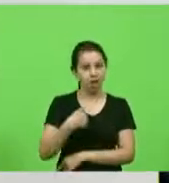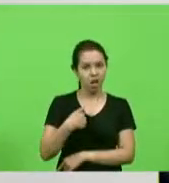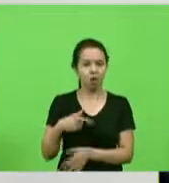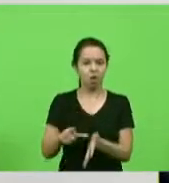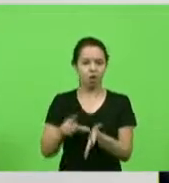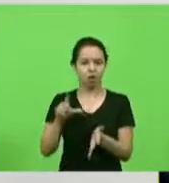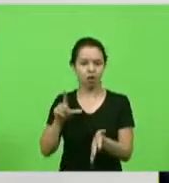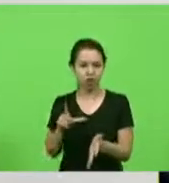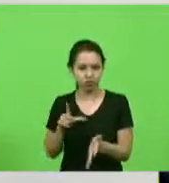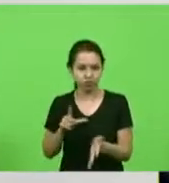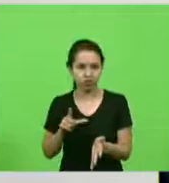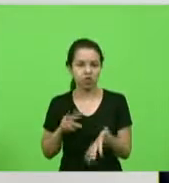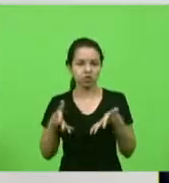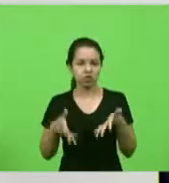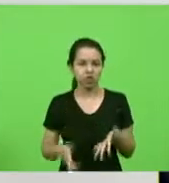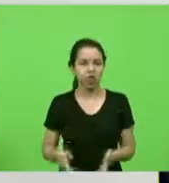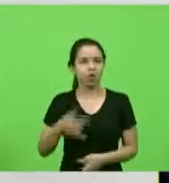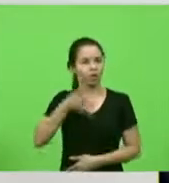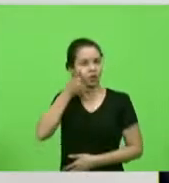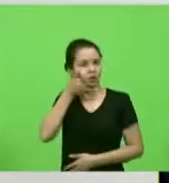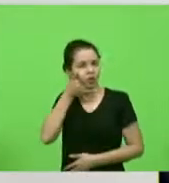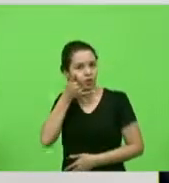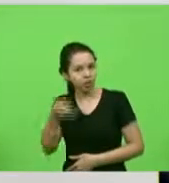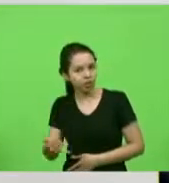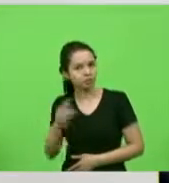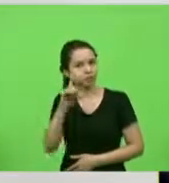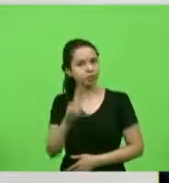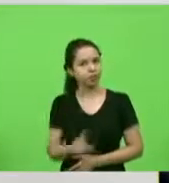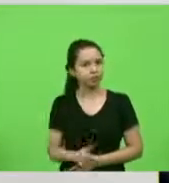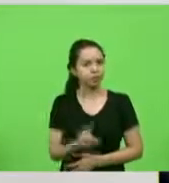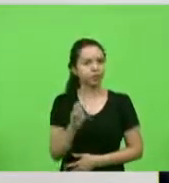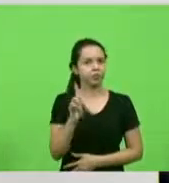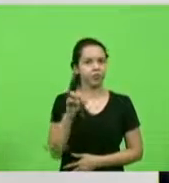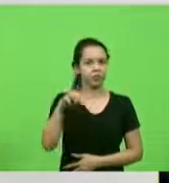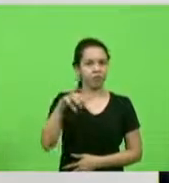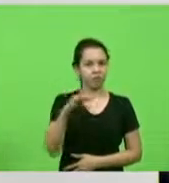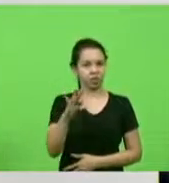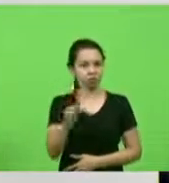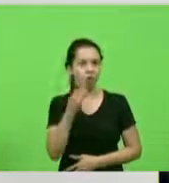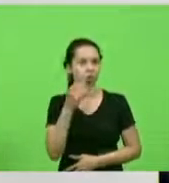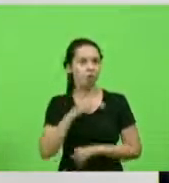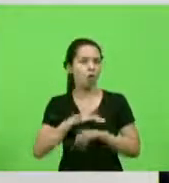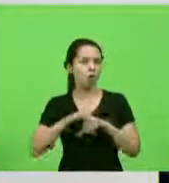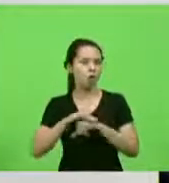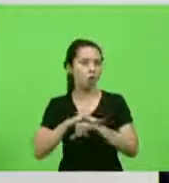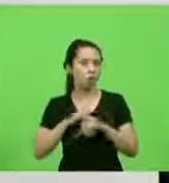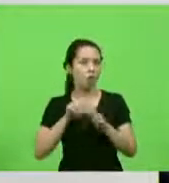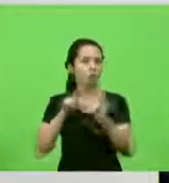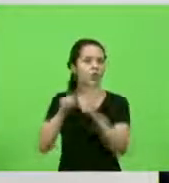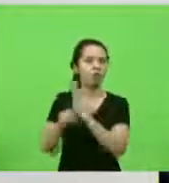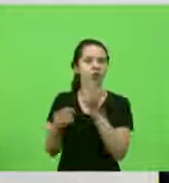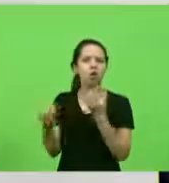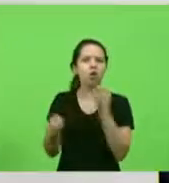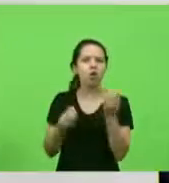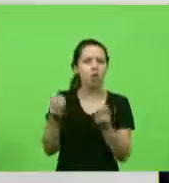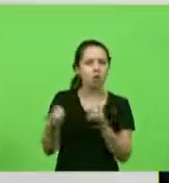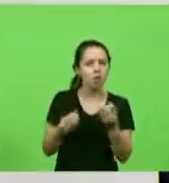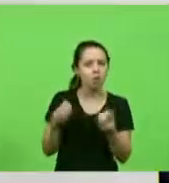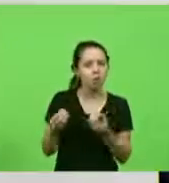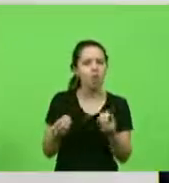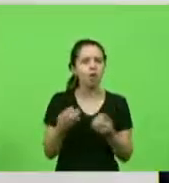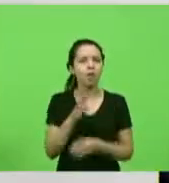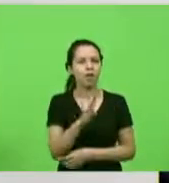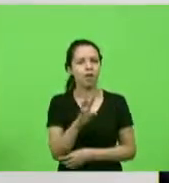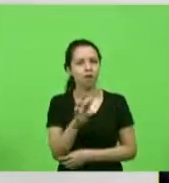ligar para o diretor do DENIT, o doutor Ronaldo, aqui de Santa Catarina para conversar com ele e perguntar como é que estava a situação da BR